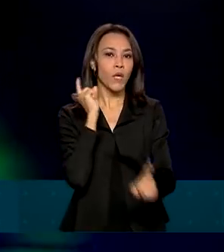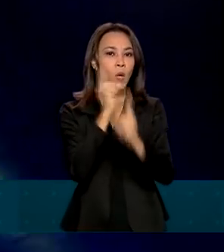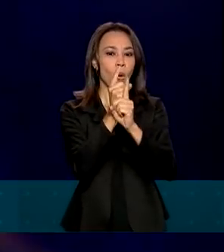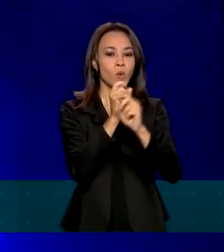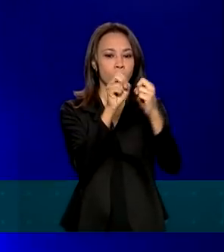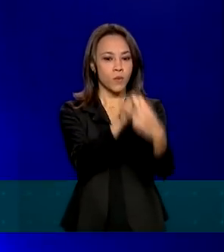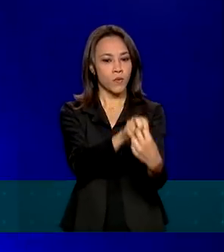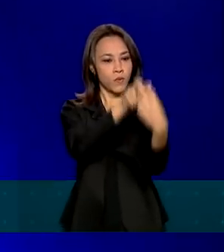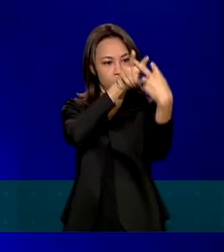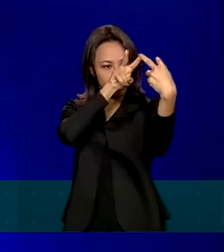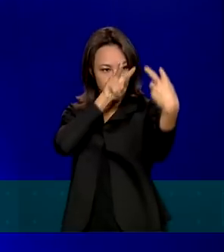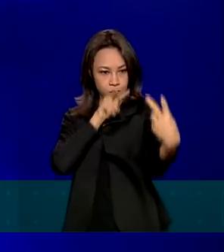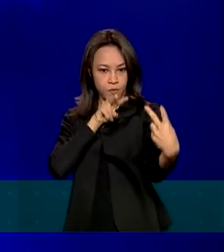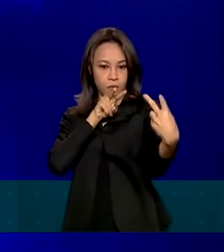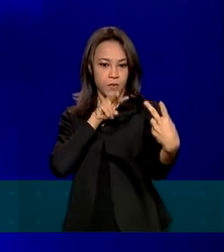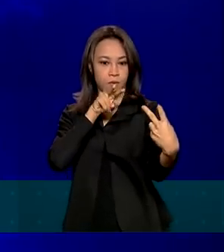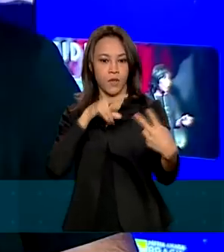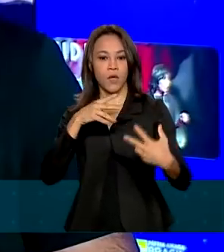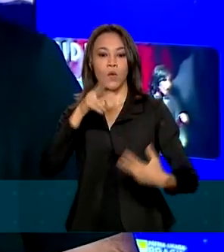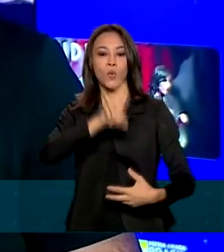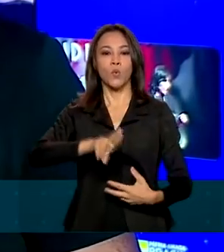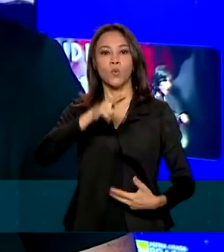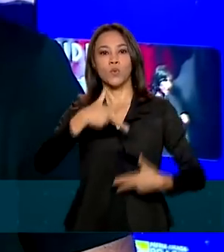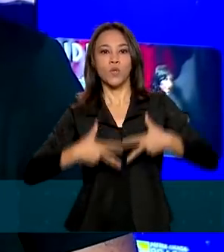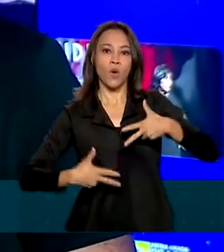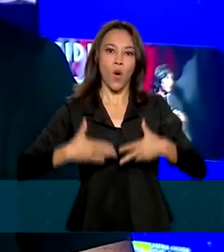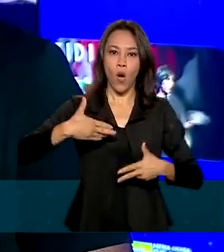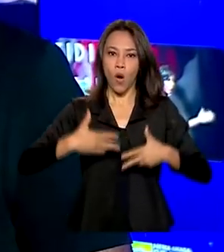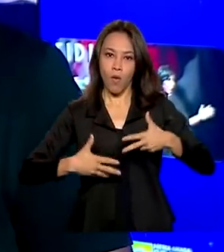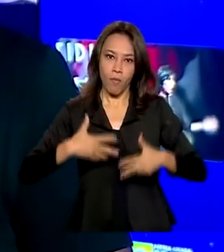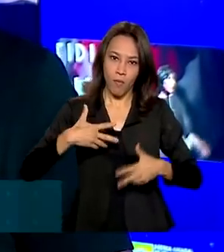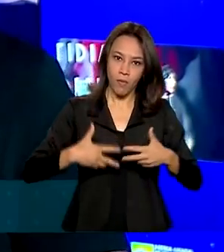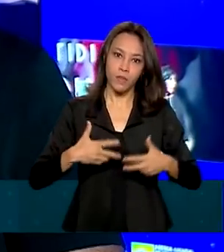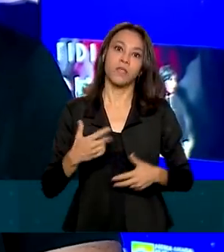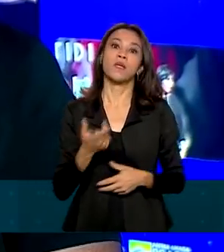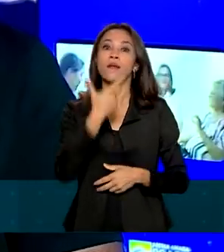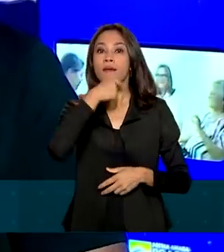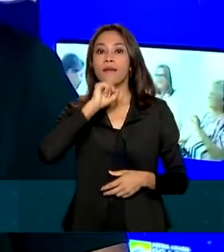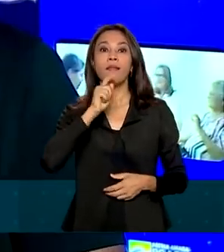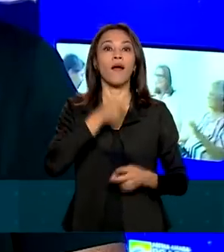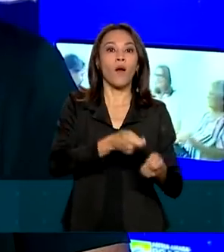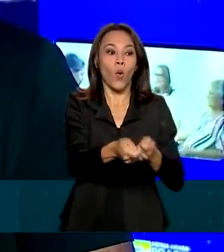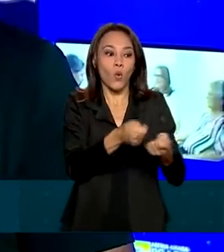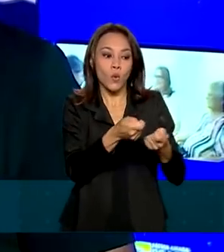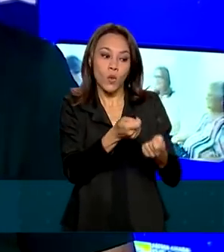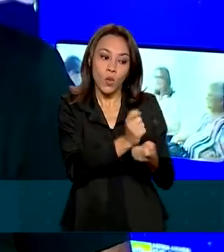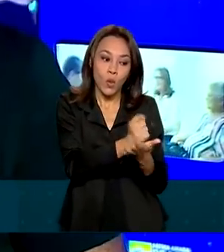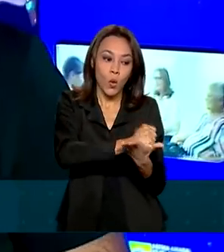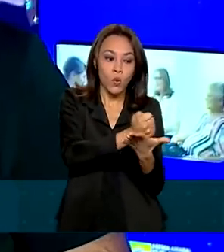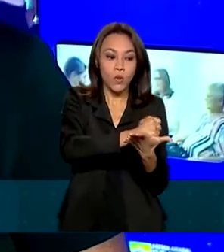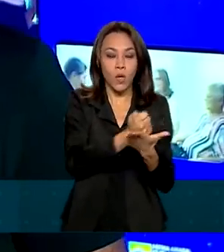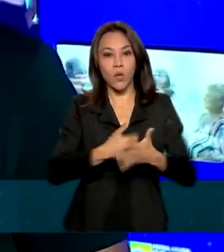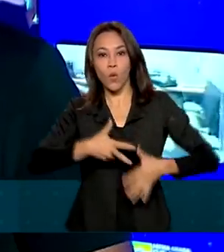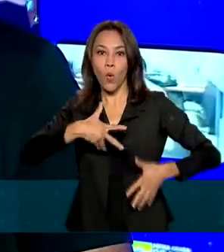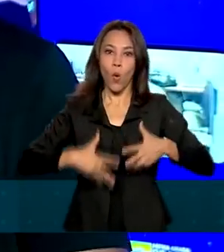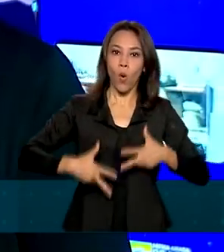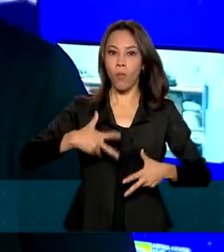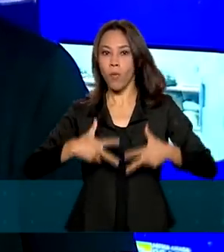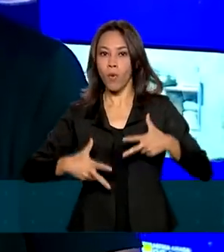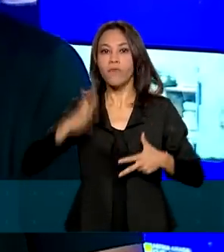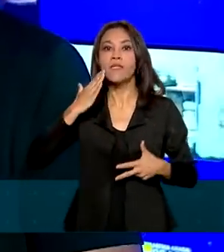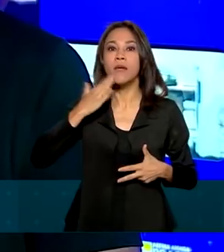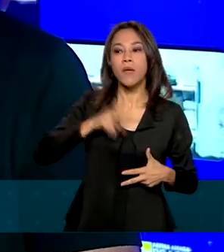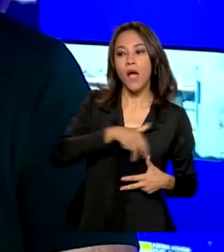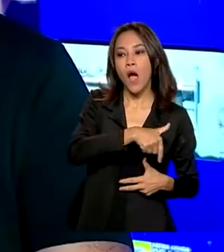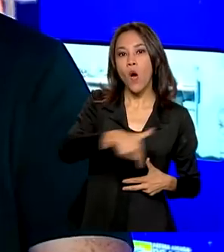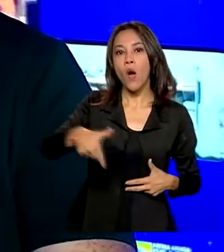pessoas por meio da robótica. Ele garante que quem está controlando o robô possa ver exatamente para onde o robô está se